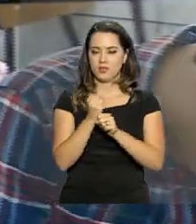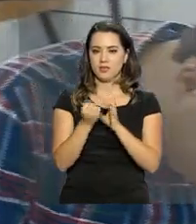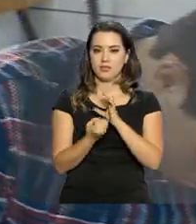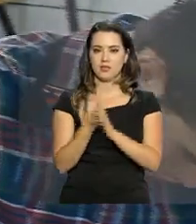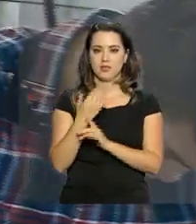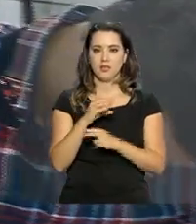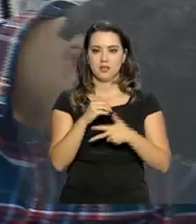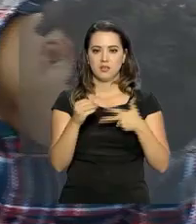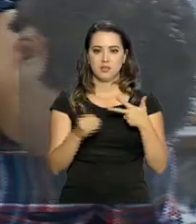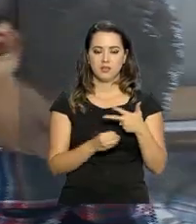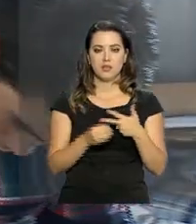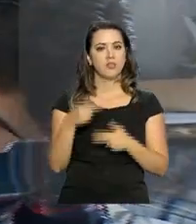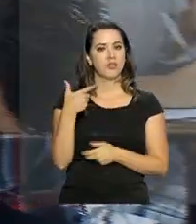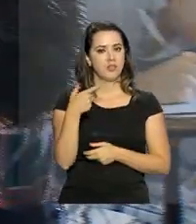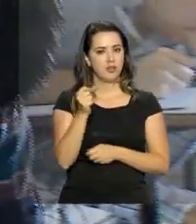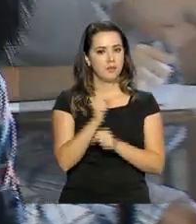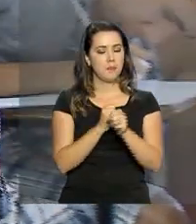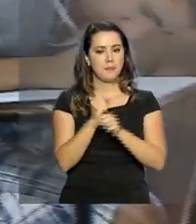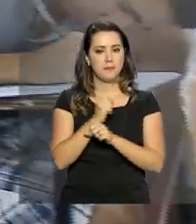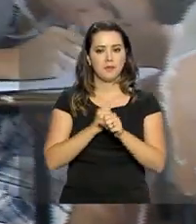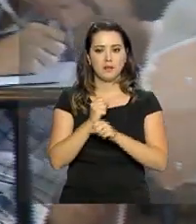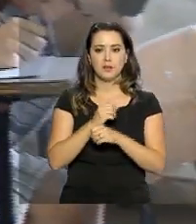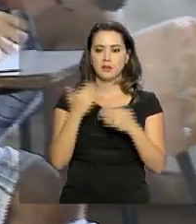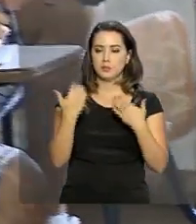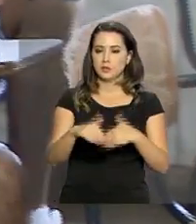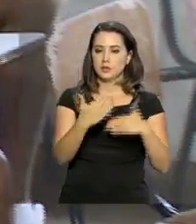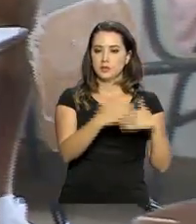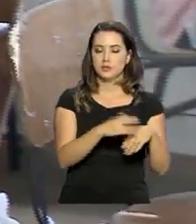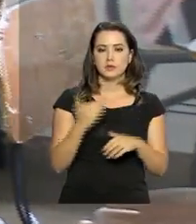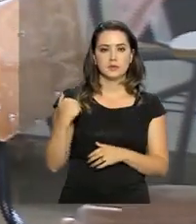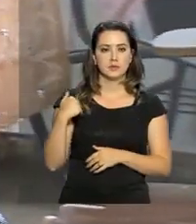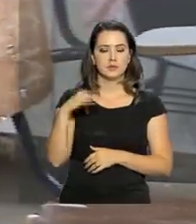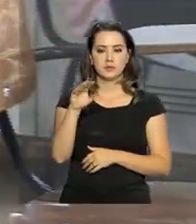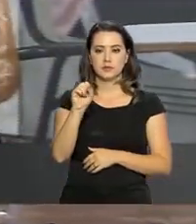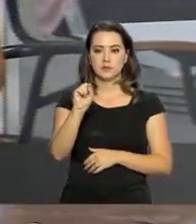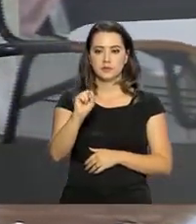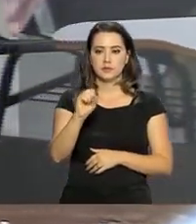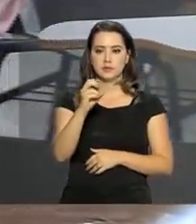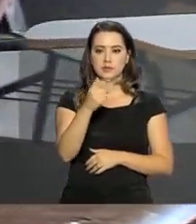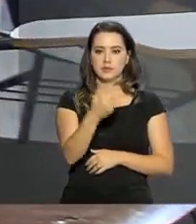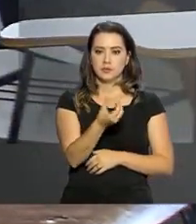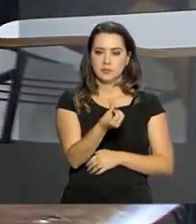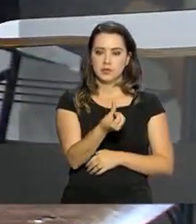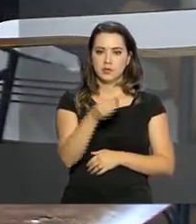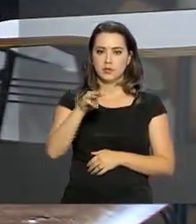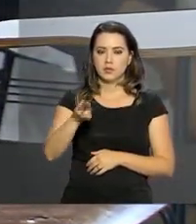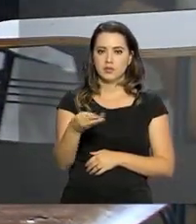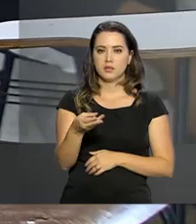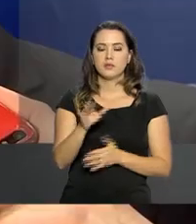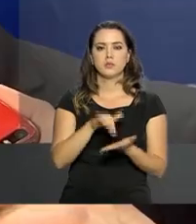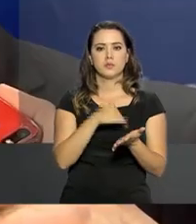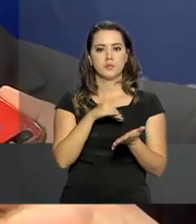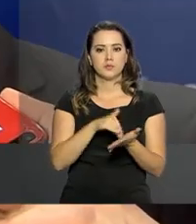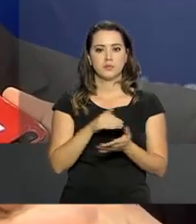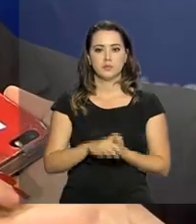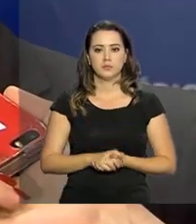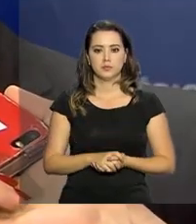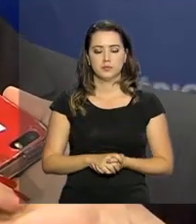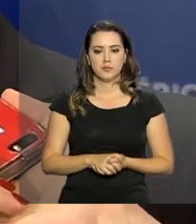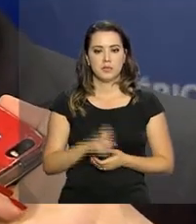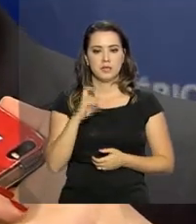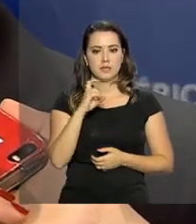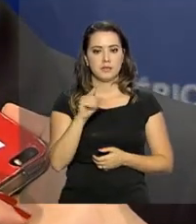E em duas décadas de existência, o exame já teve mais de 86 milhões de inscritos. São 5